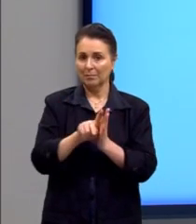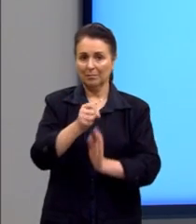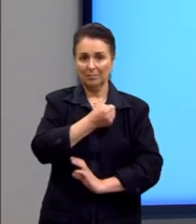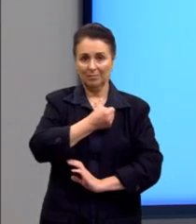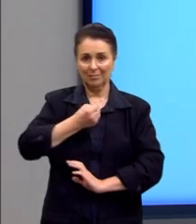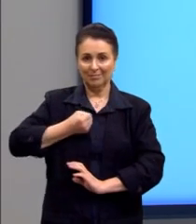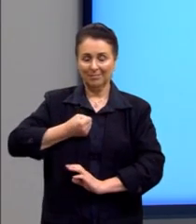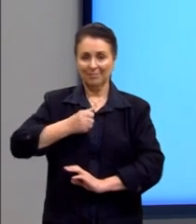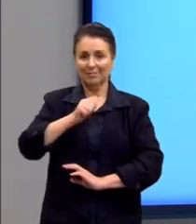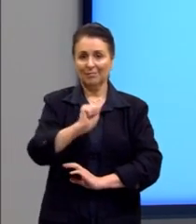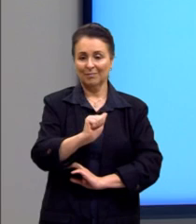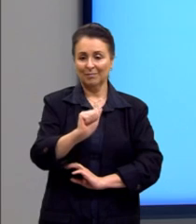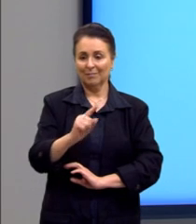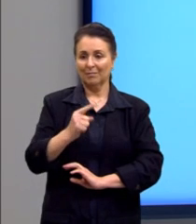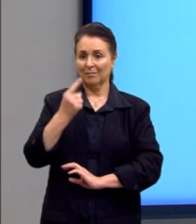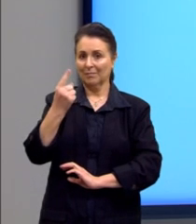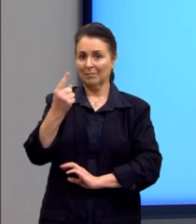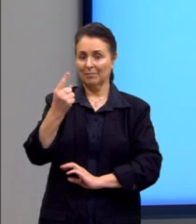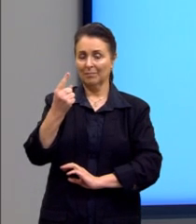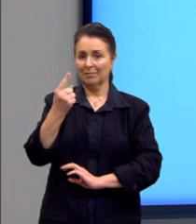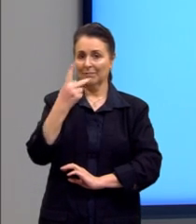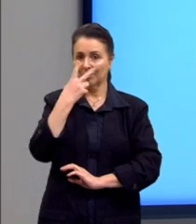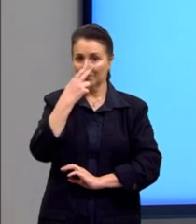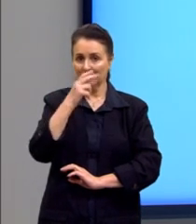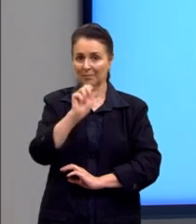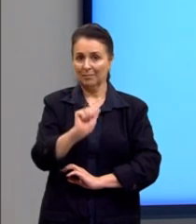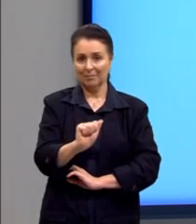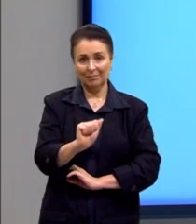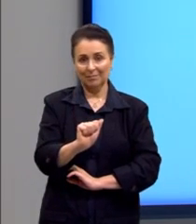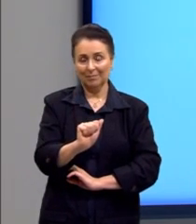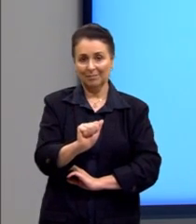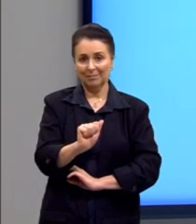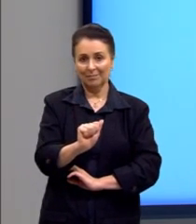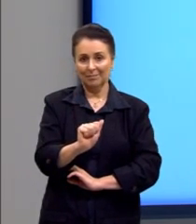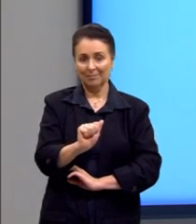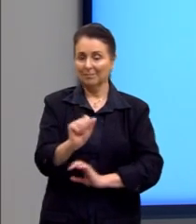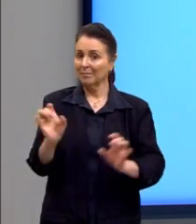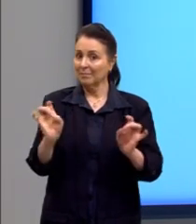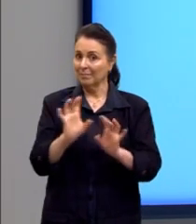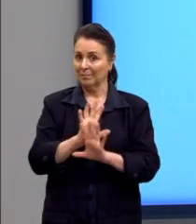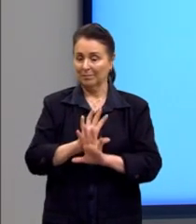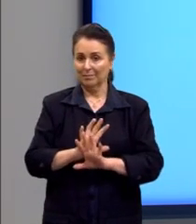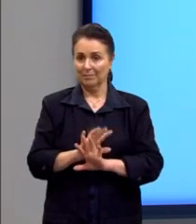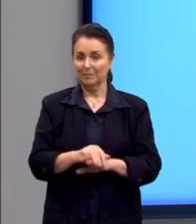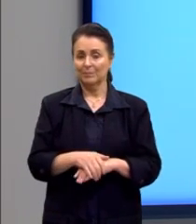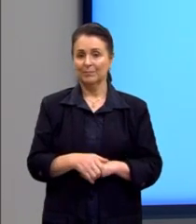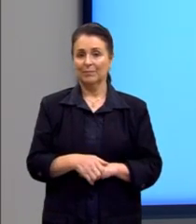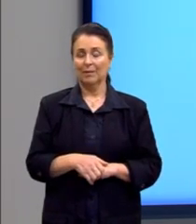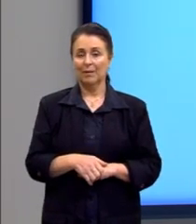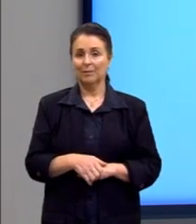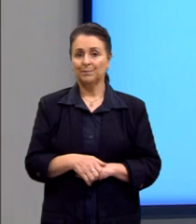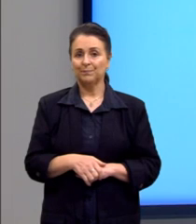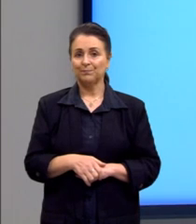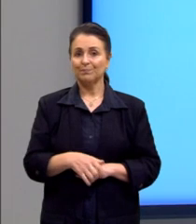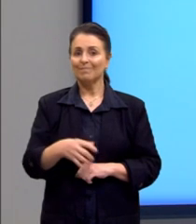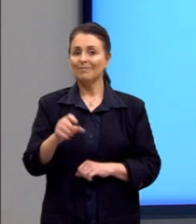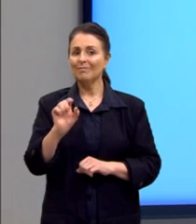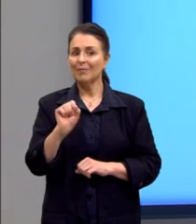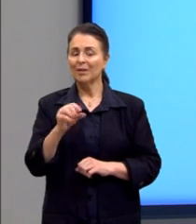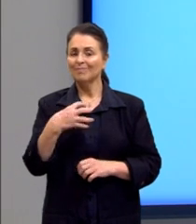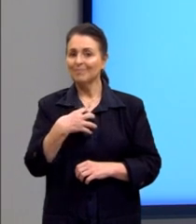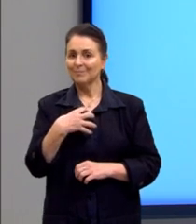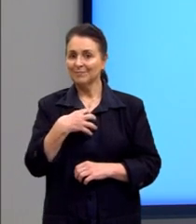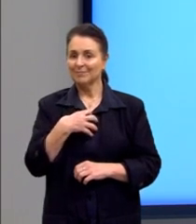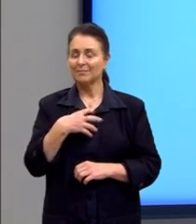Então, A elevado a 1 é igual à letra A. Pronto. Esse formato, ele já